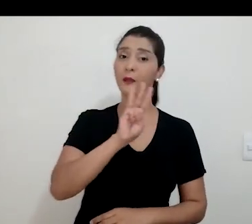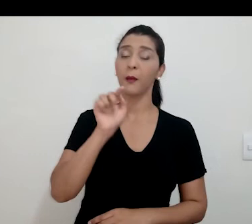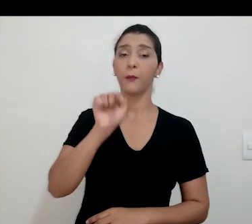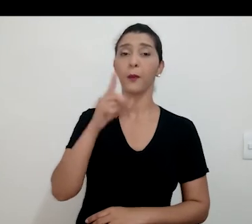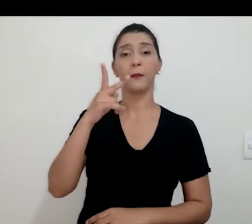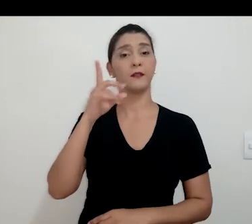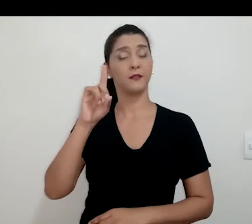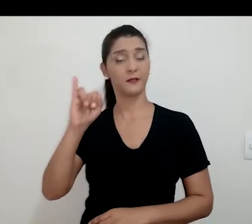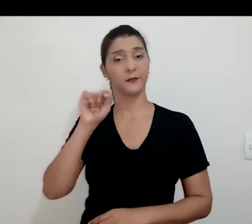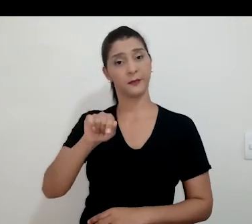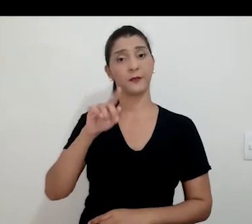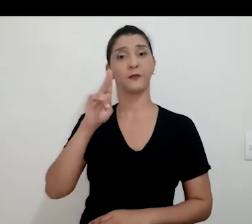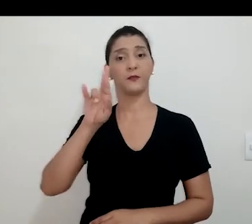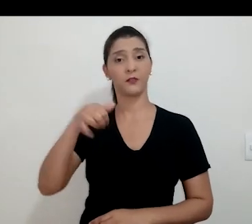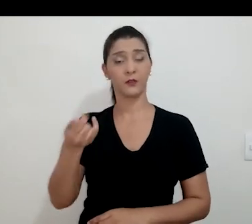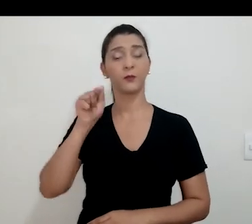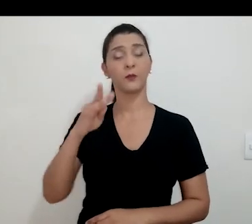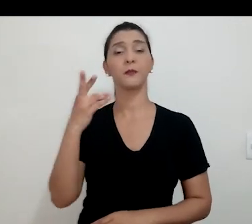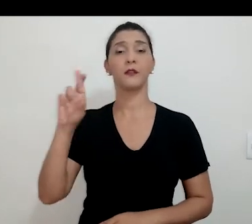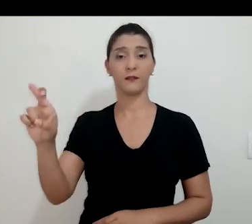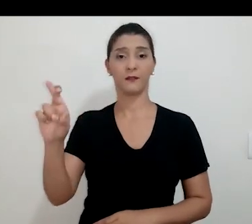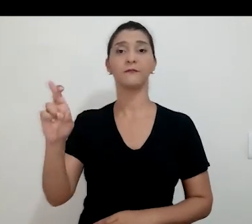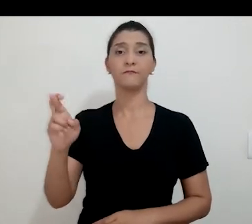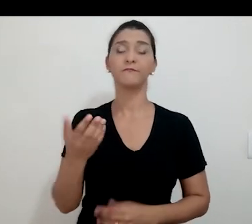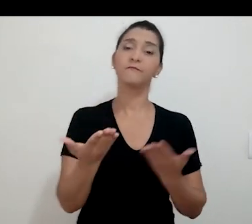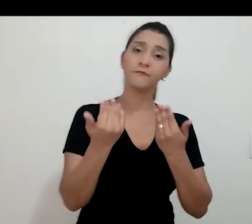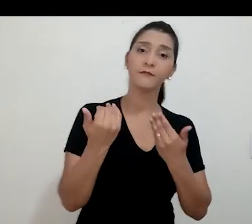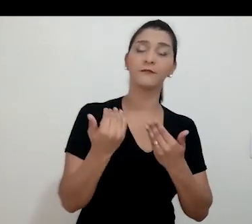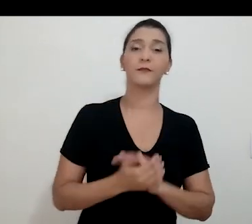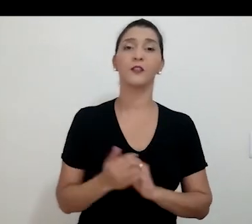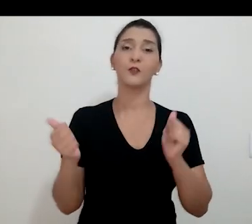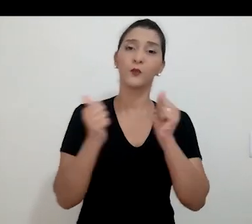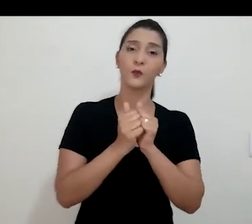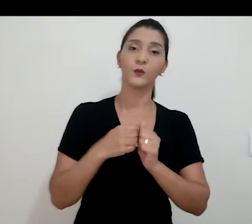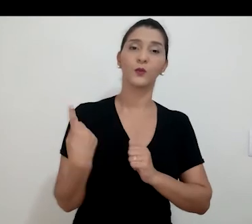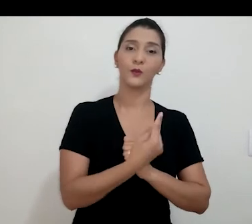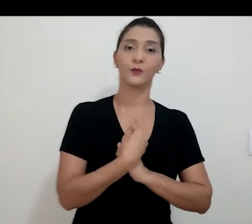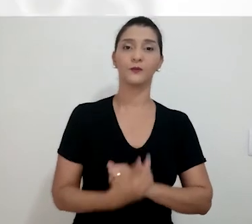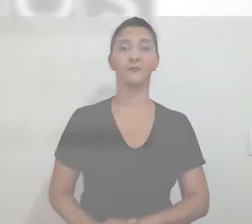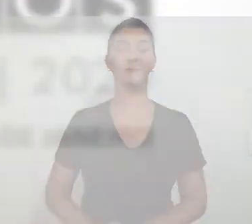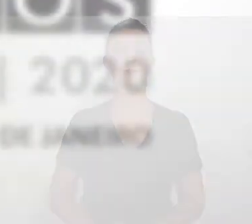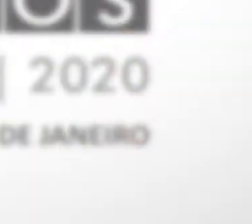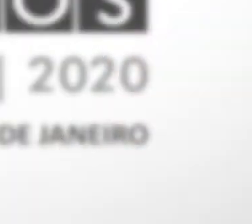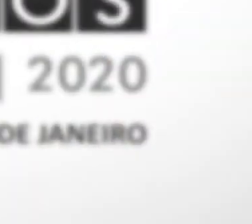.pdi.ufrj.br. Participe! Venham conosco!